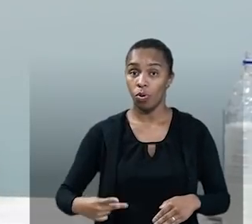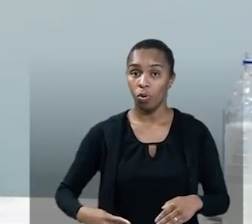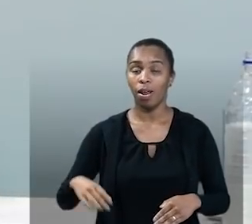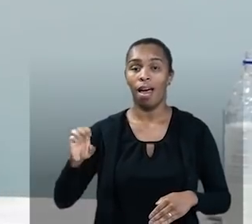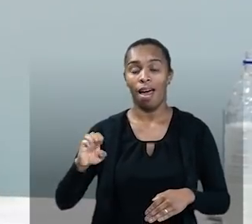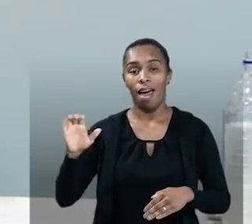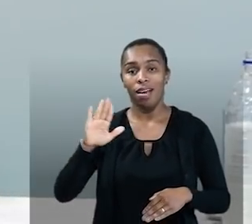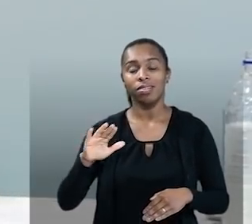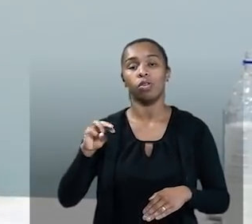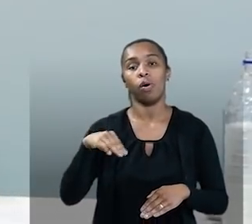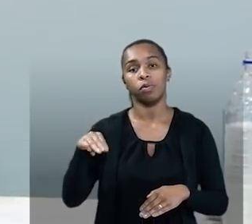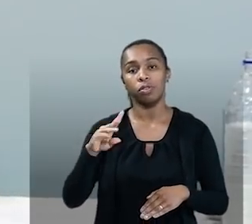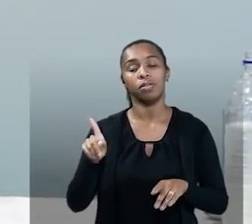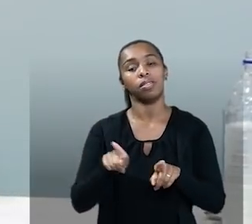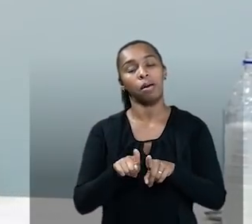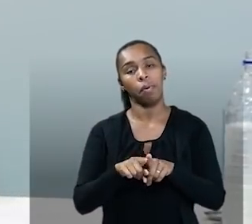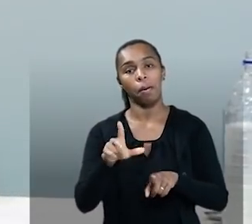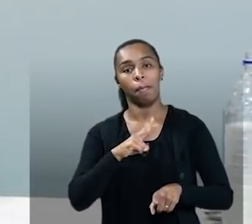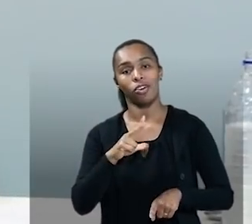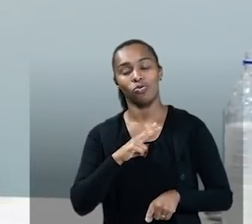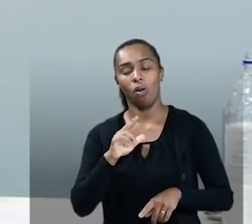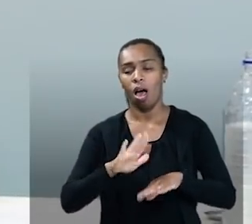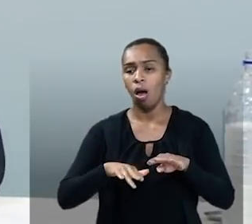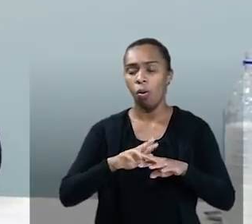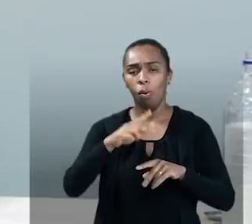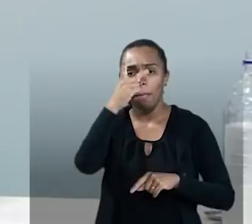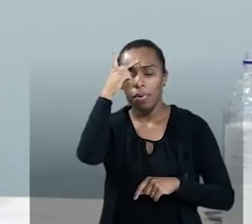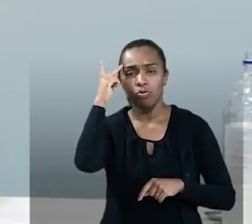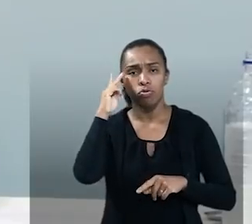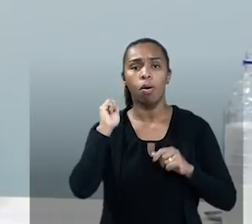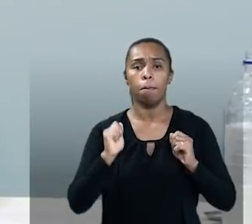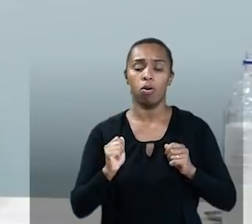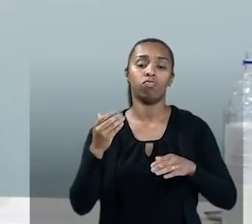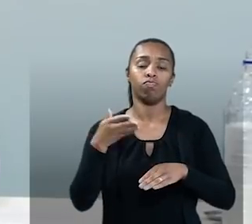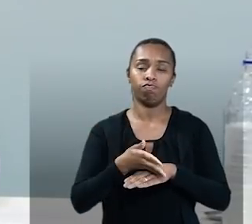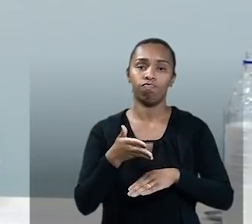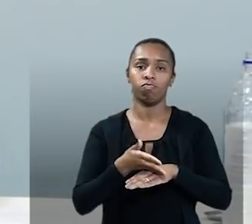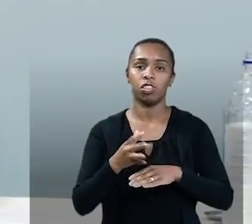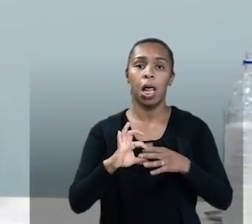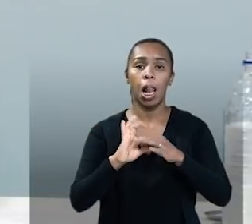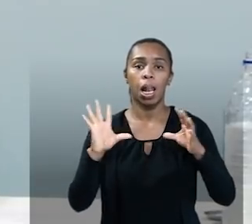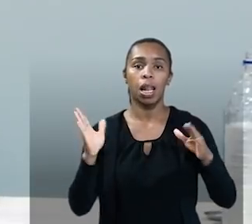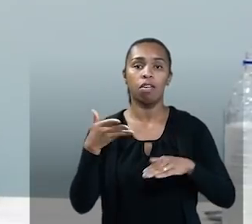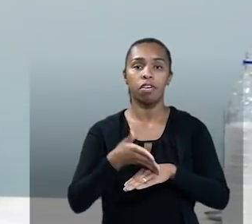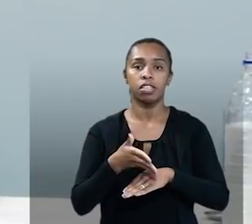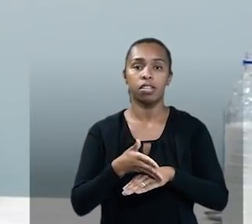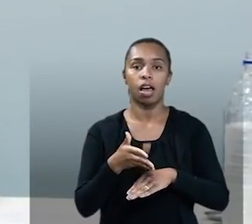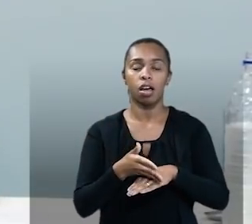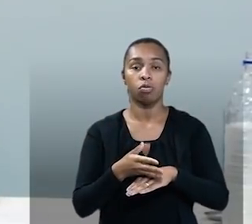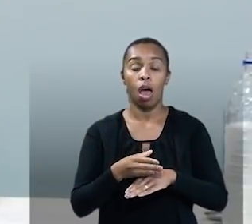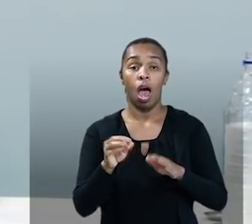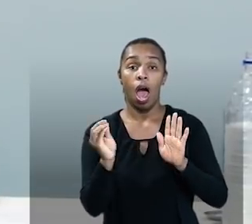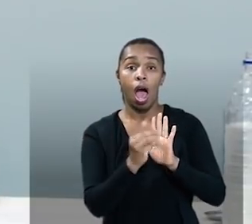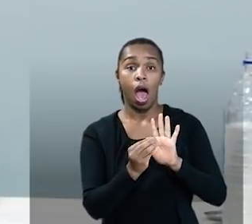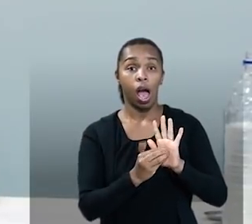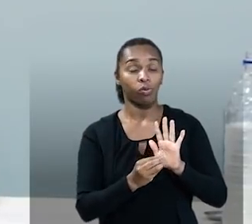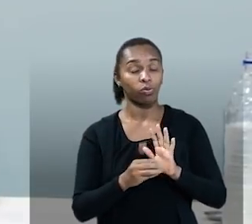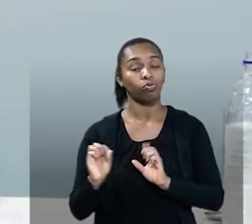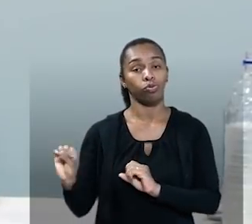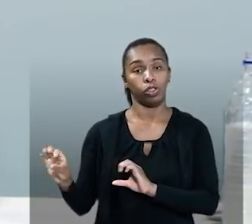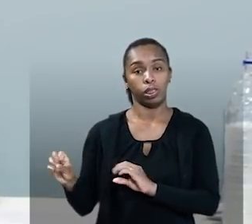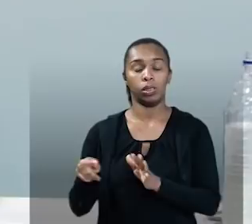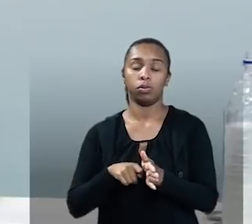municipais, das privadas, e qualquer cidadão poderá acessar e ter livremente acesso a conteúdos de